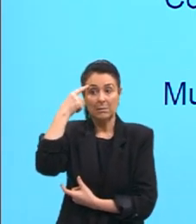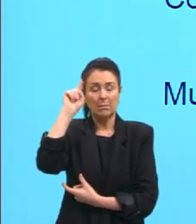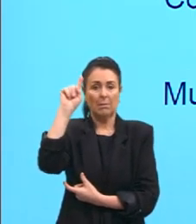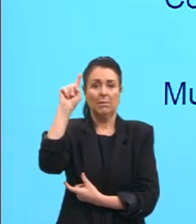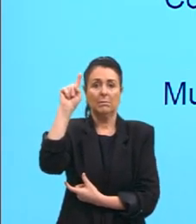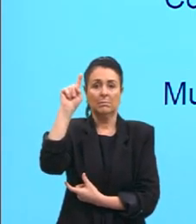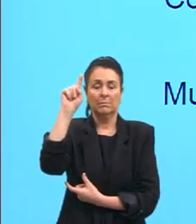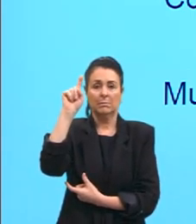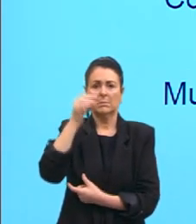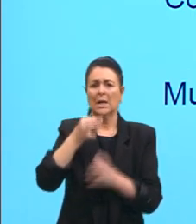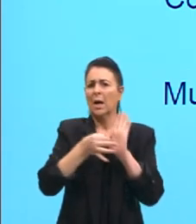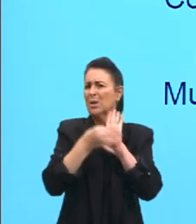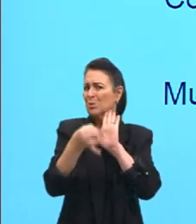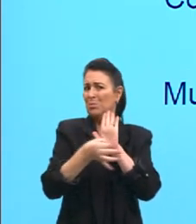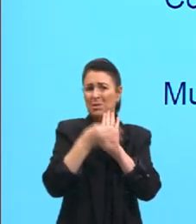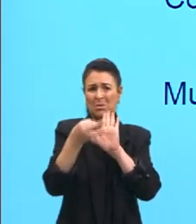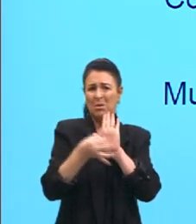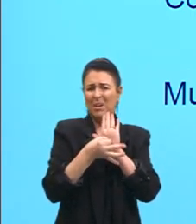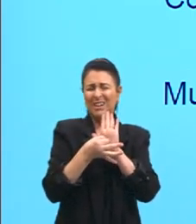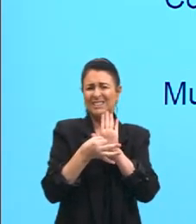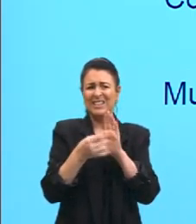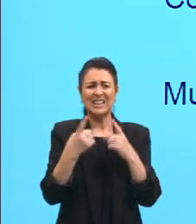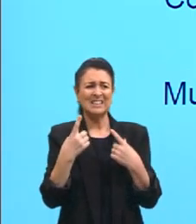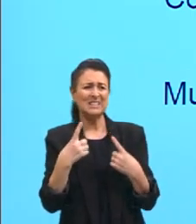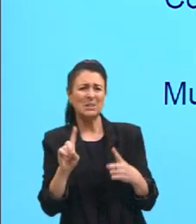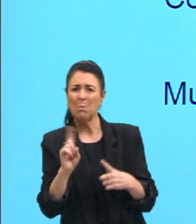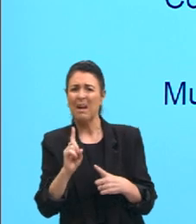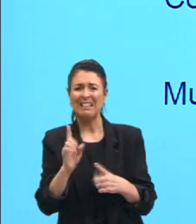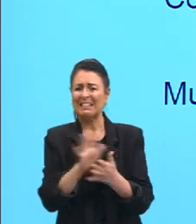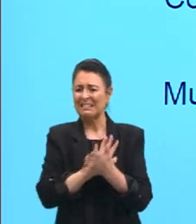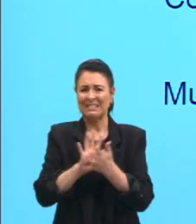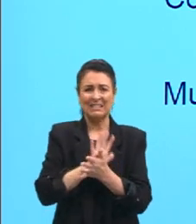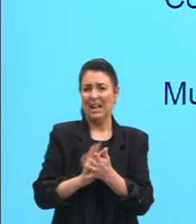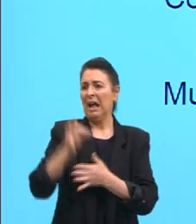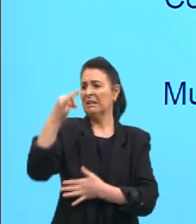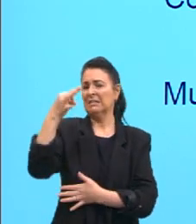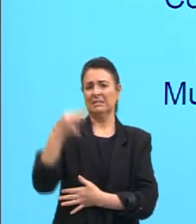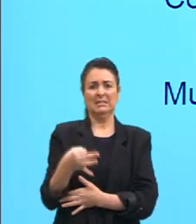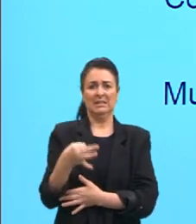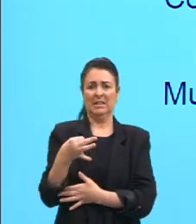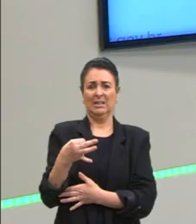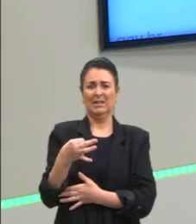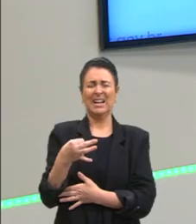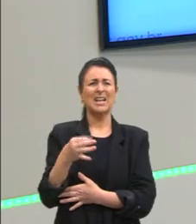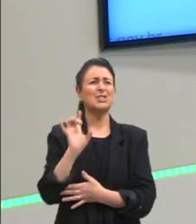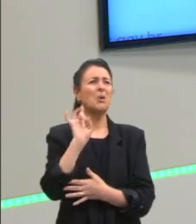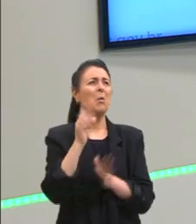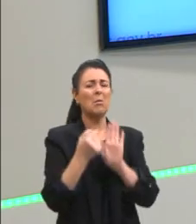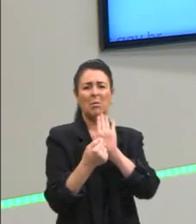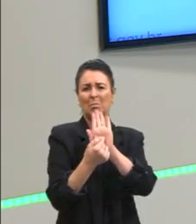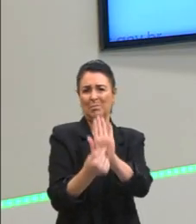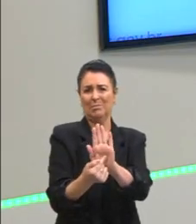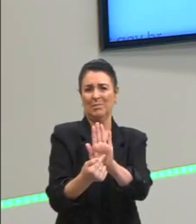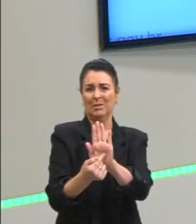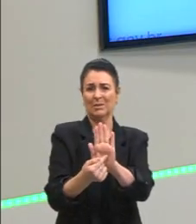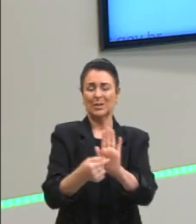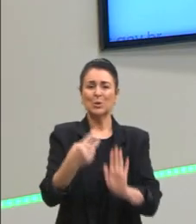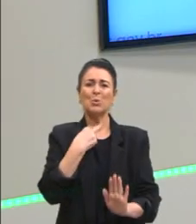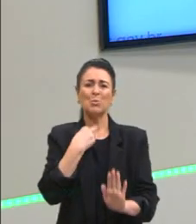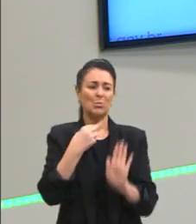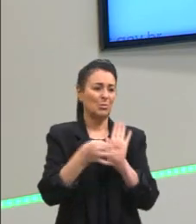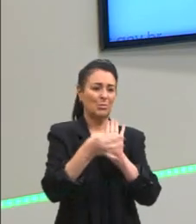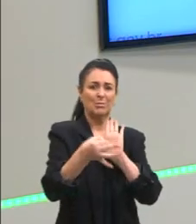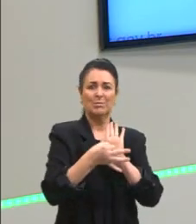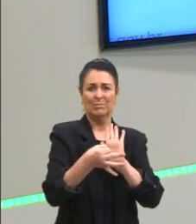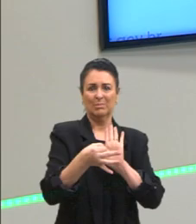aparências, as opiniões não nos dão certeza. Eu não posso ter opinião, eu tenho que ter pensamento, tenho que ter